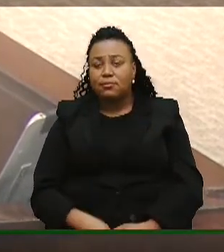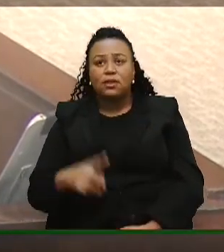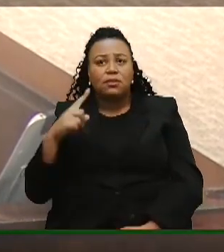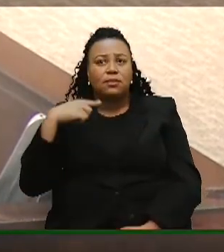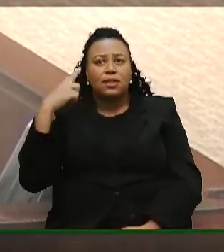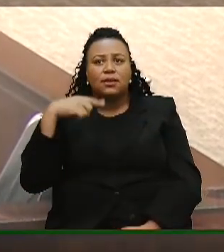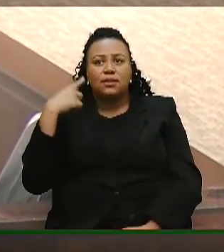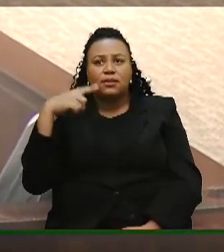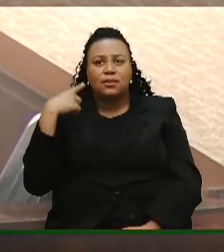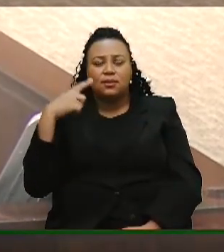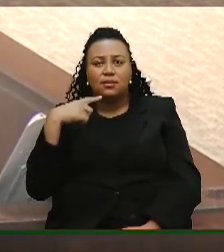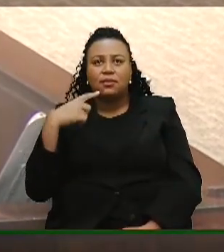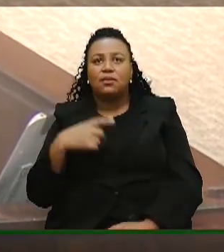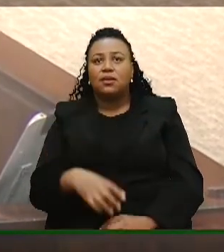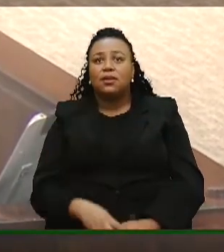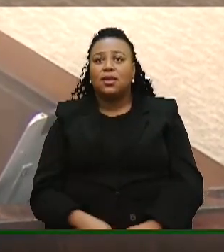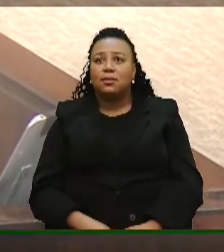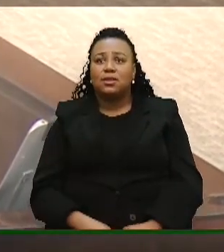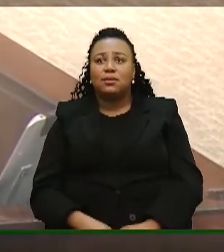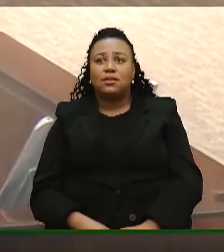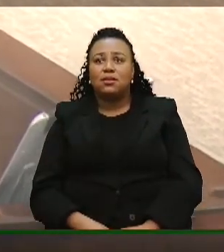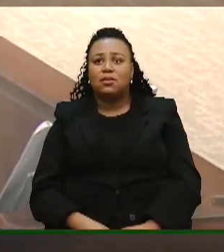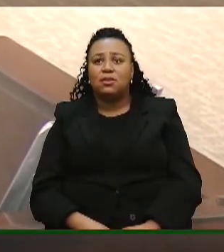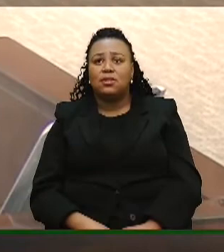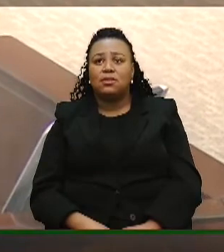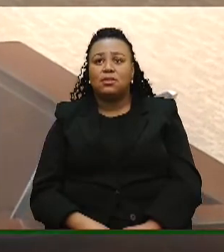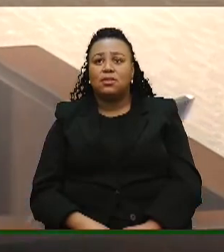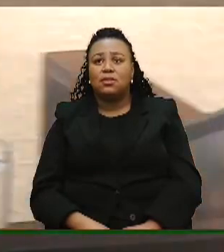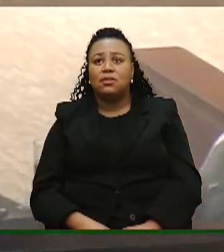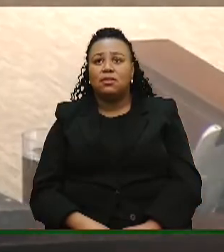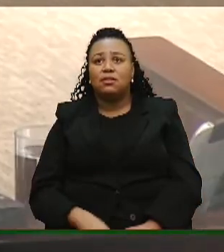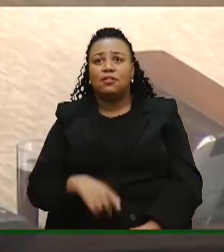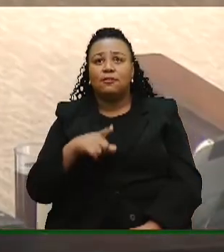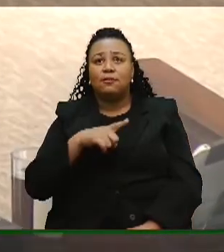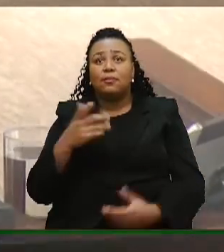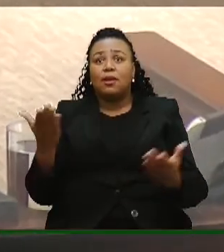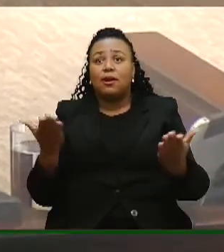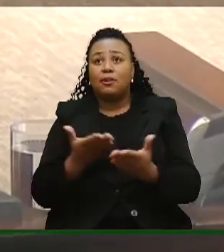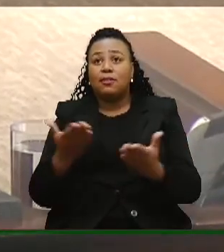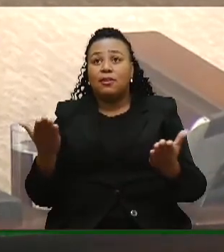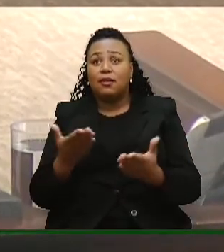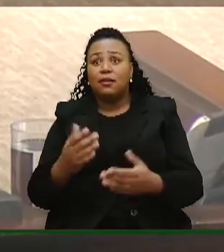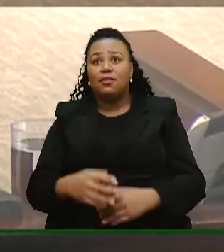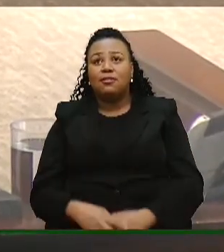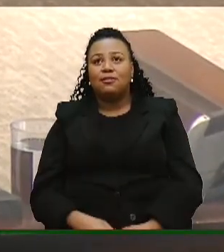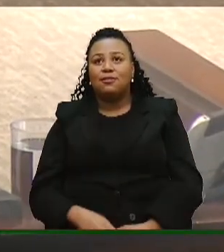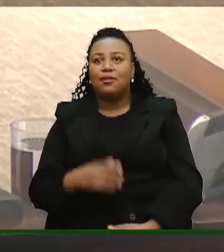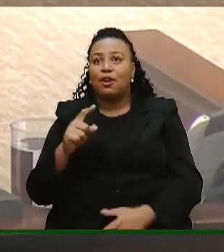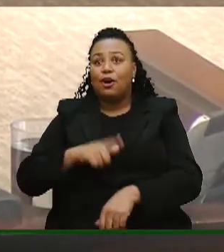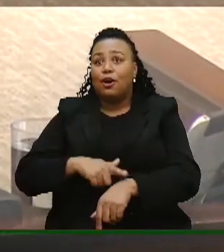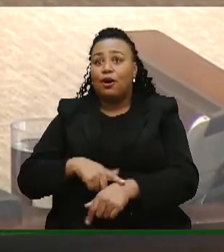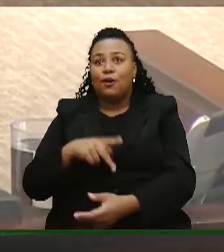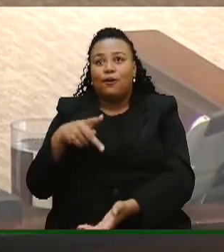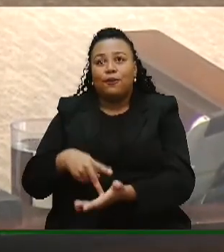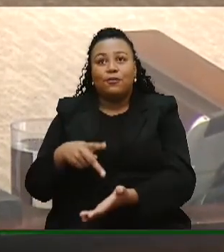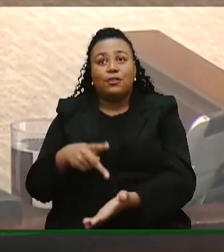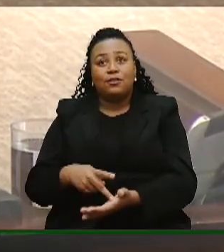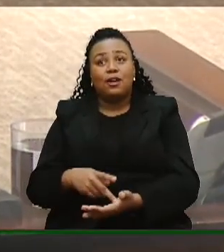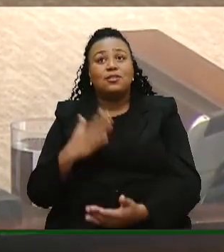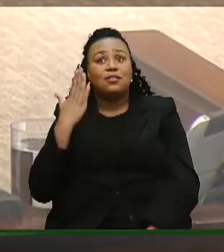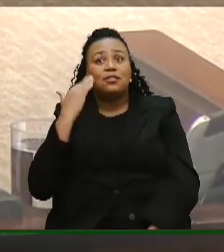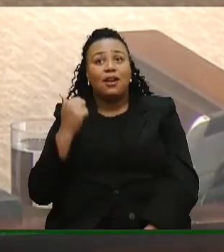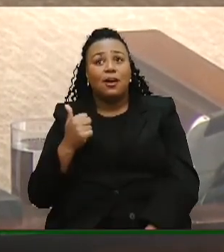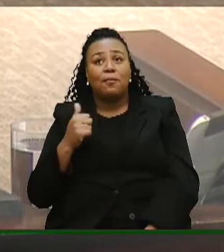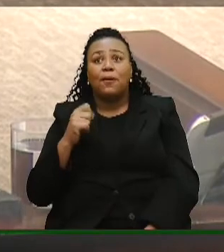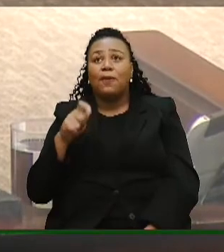Deputados e deputadas, e agora? Agora é a hora da verdade. Saibam,